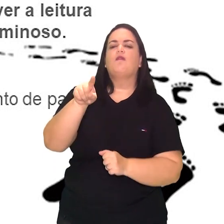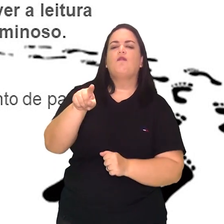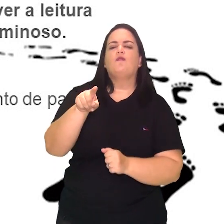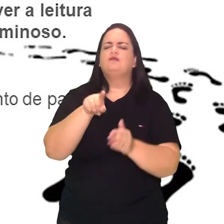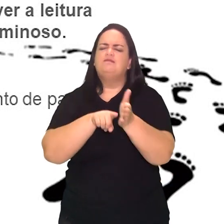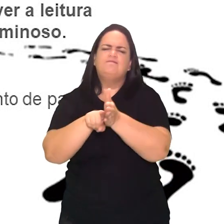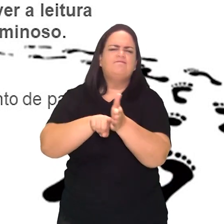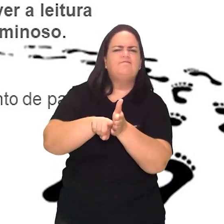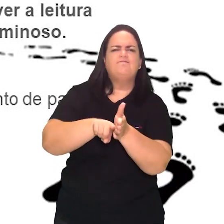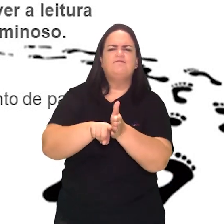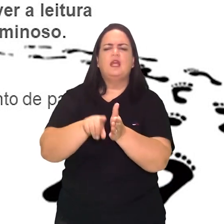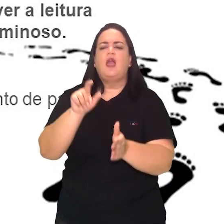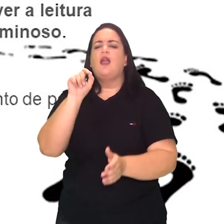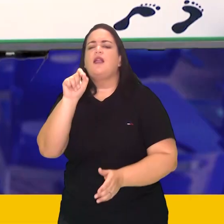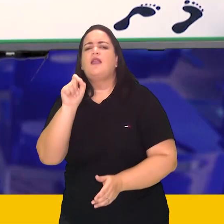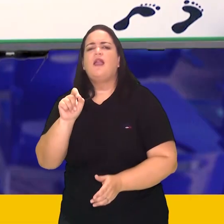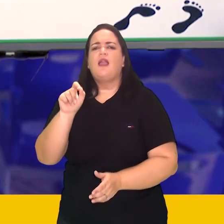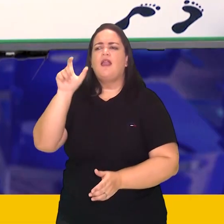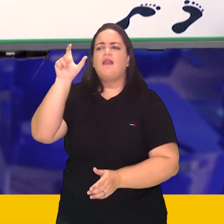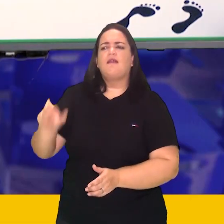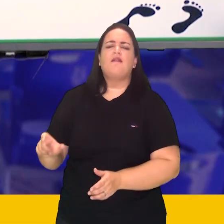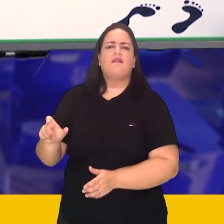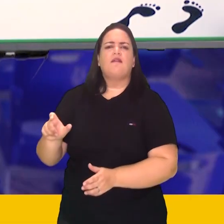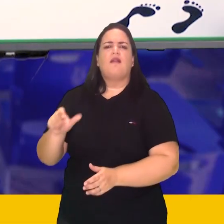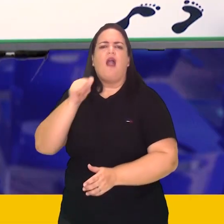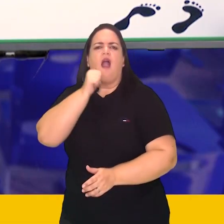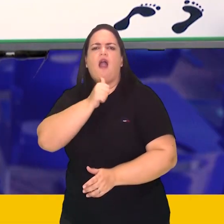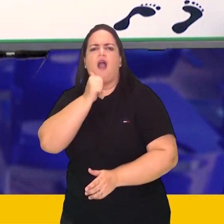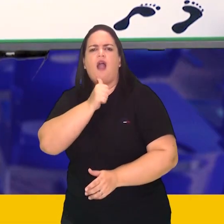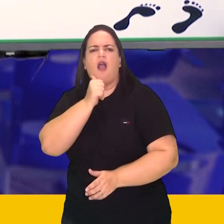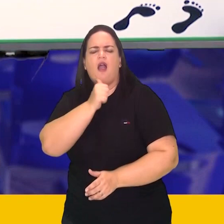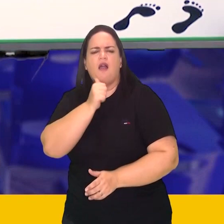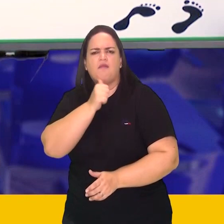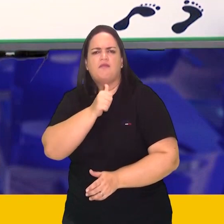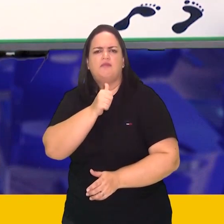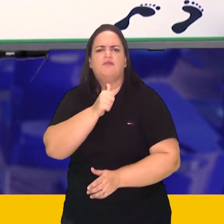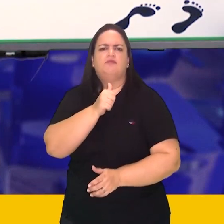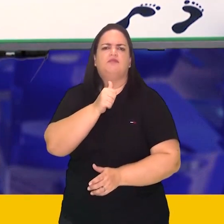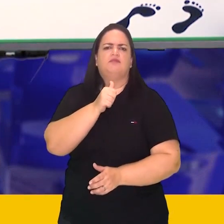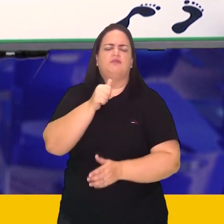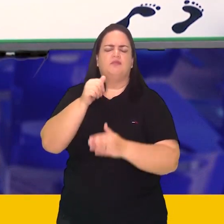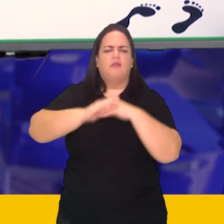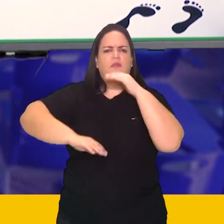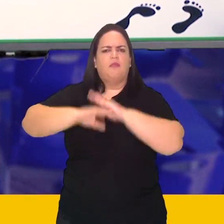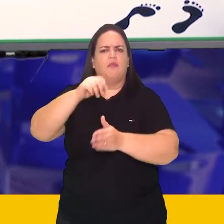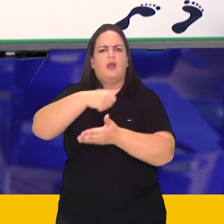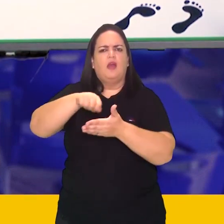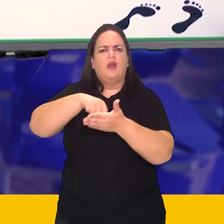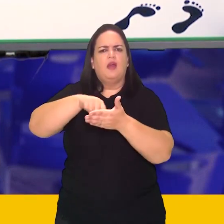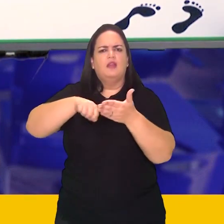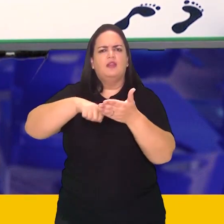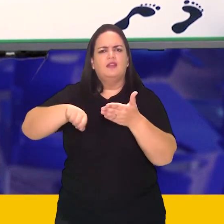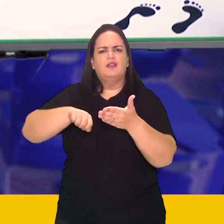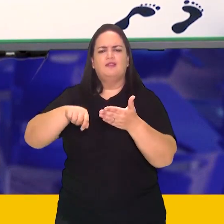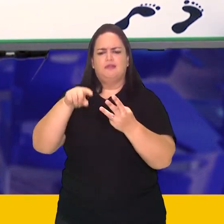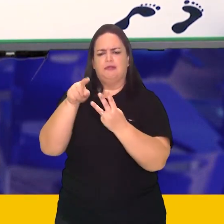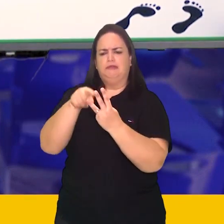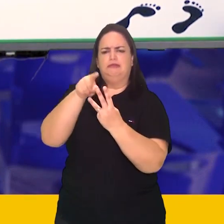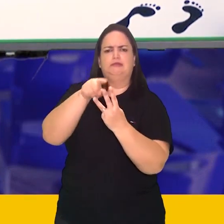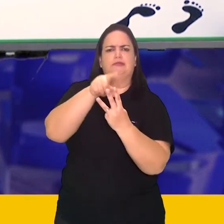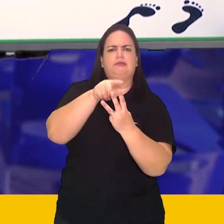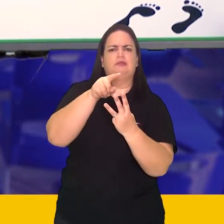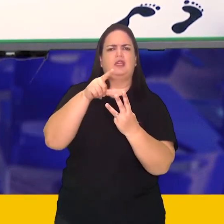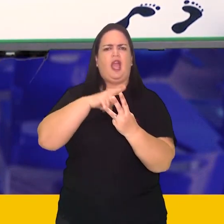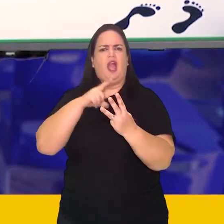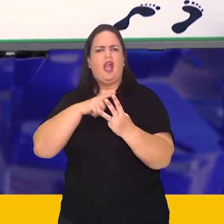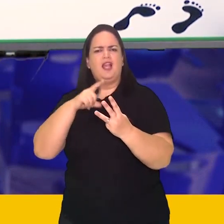uma outra autora junto de Edgar Allan Poe e Arthur Conan Doyle que se